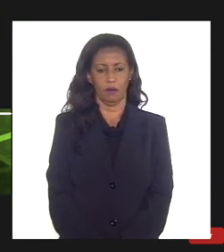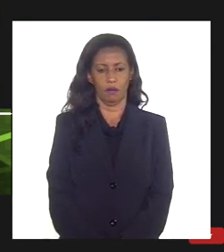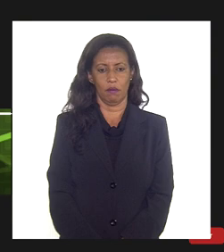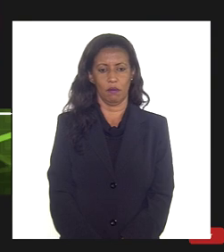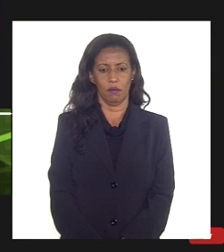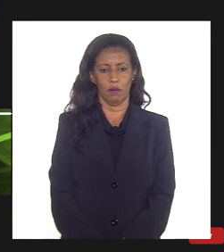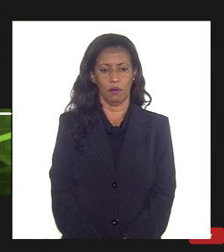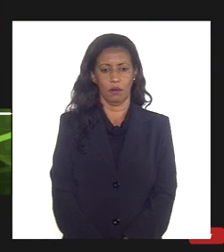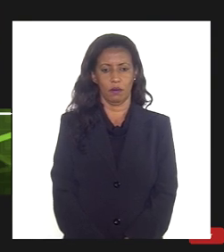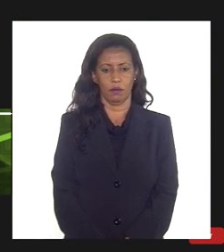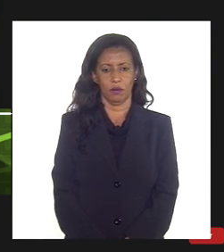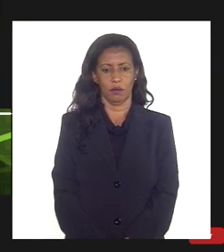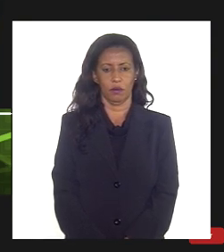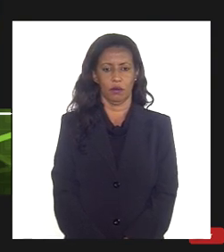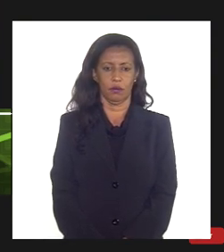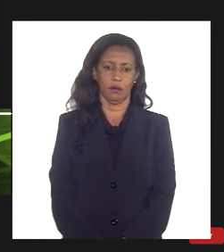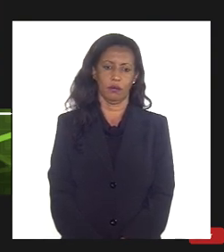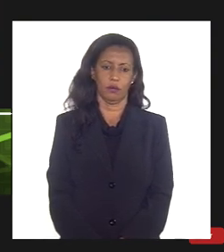que é